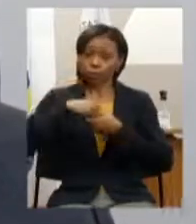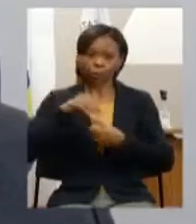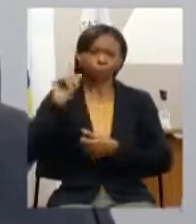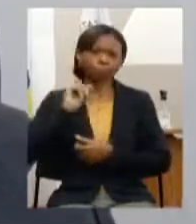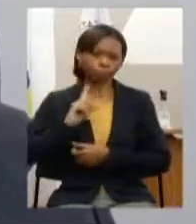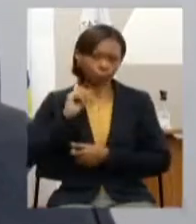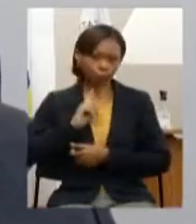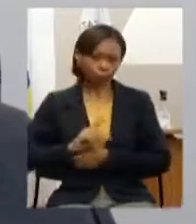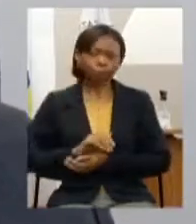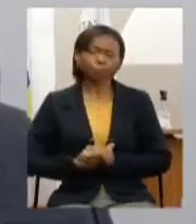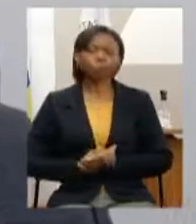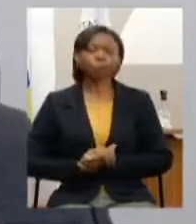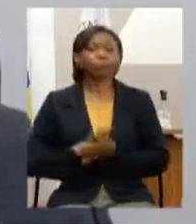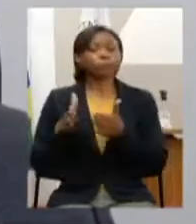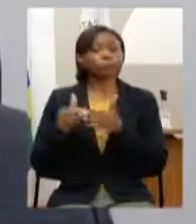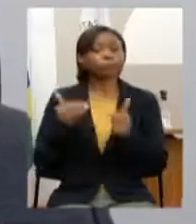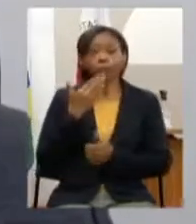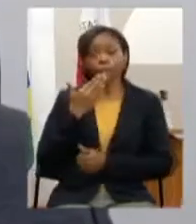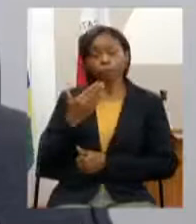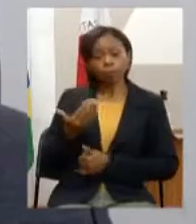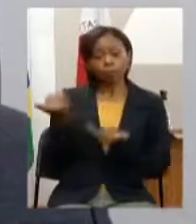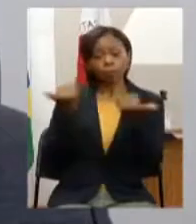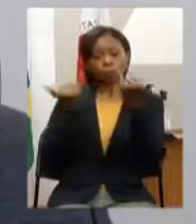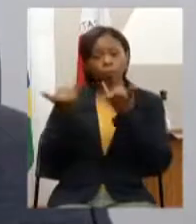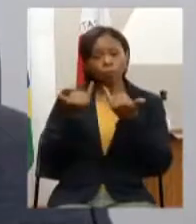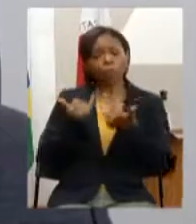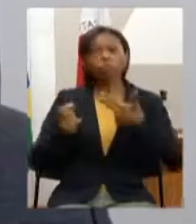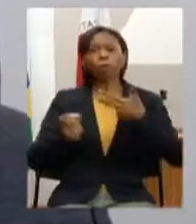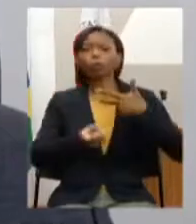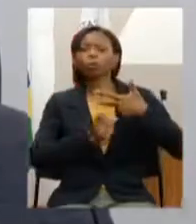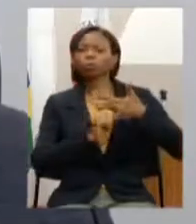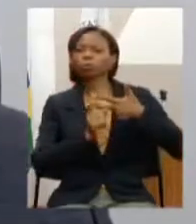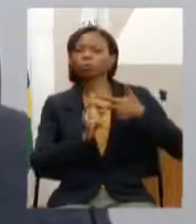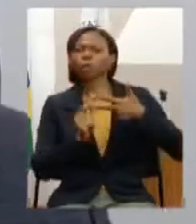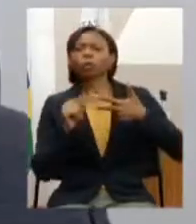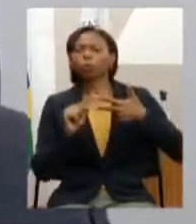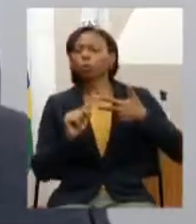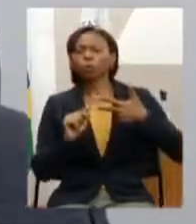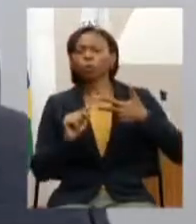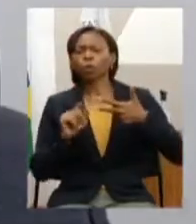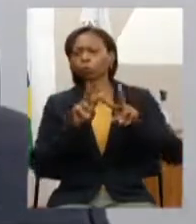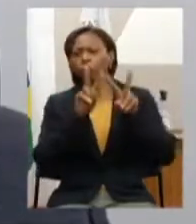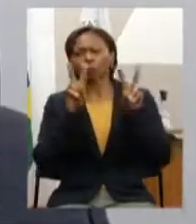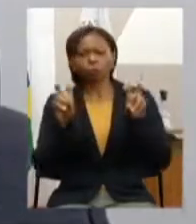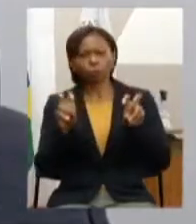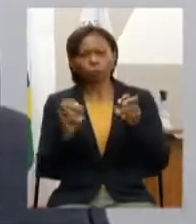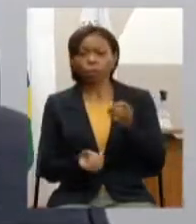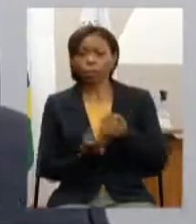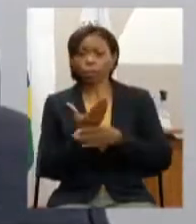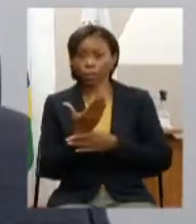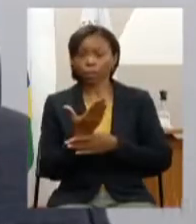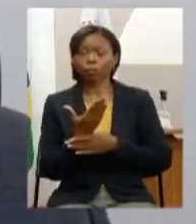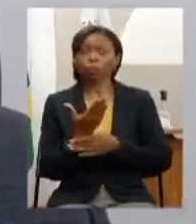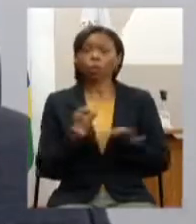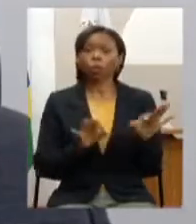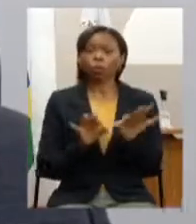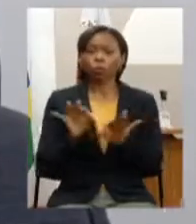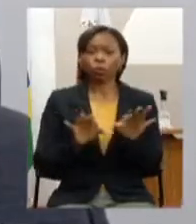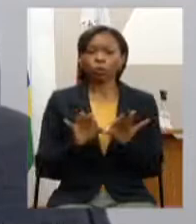solicitar pedidos de informações ao poder executivo sobre a execução do programa Bolsa Verde